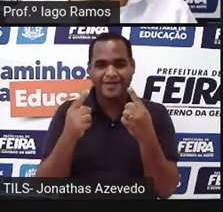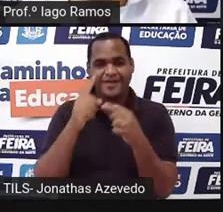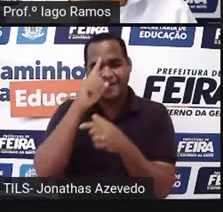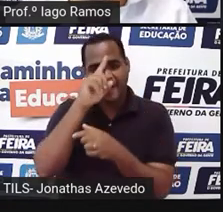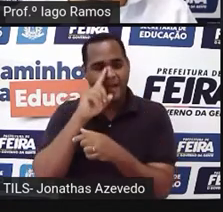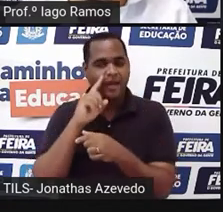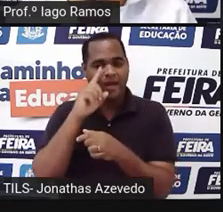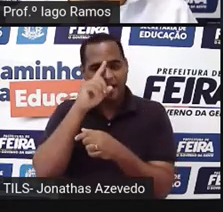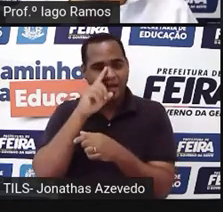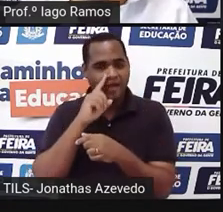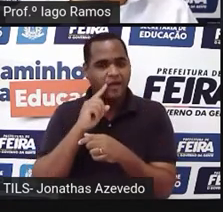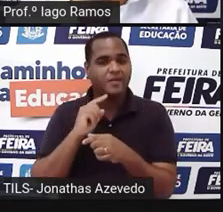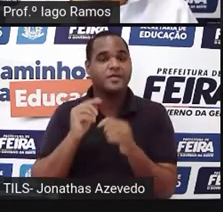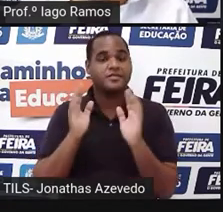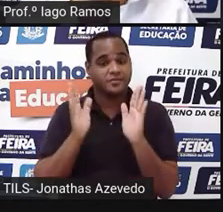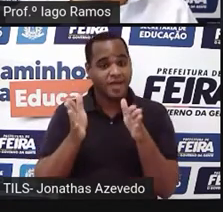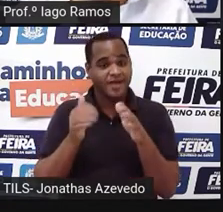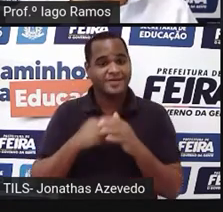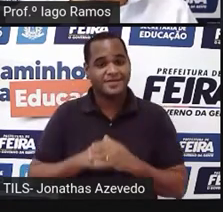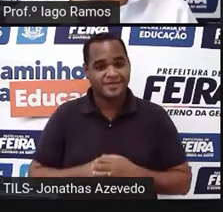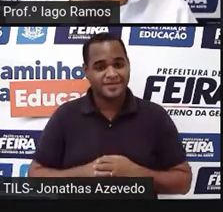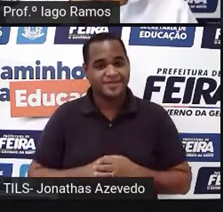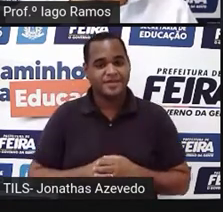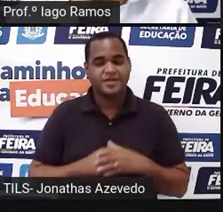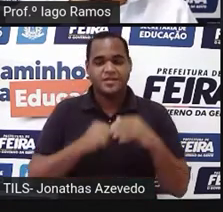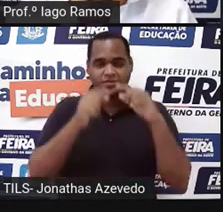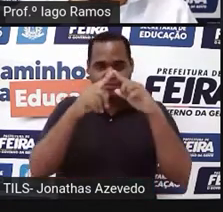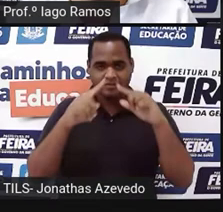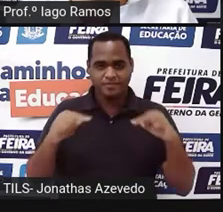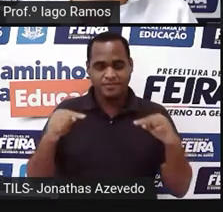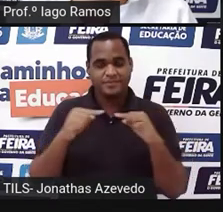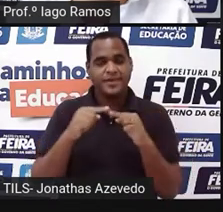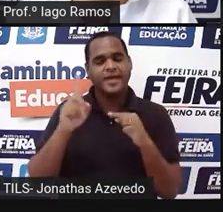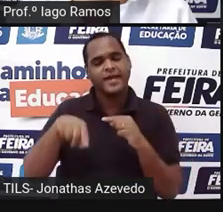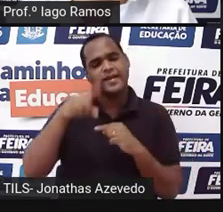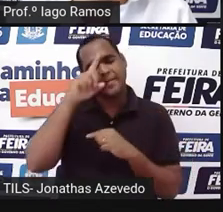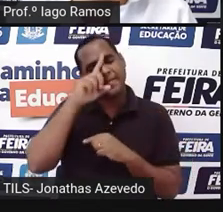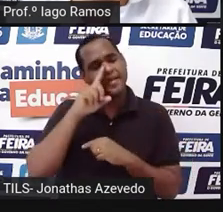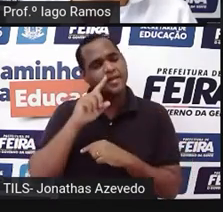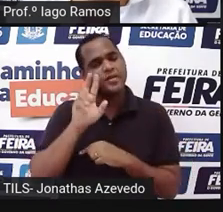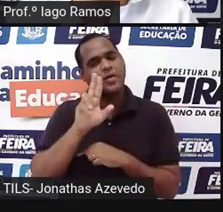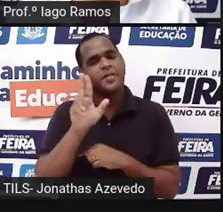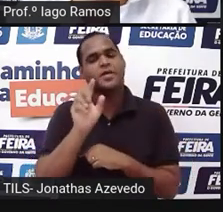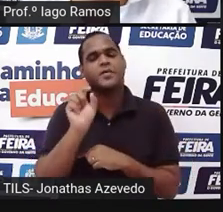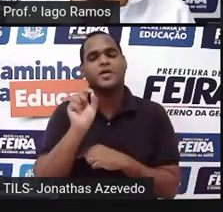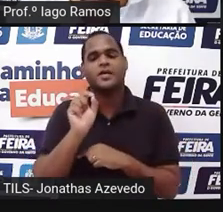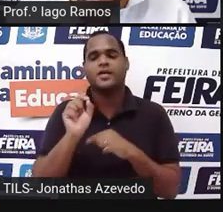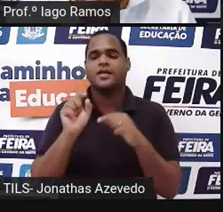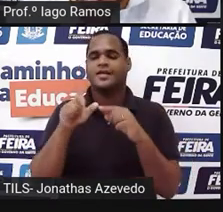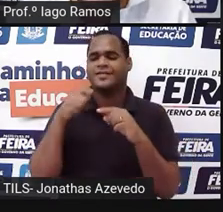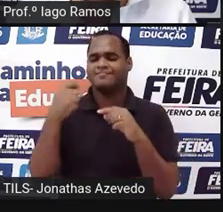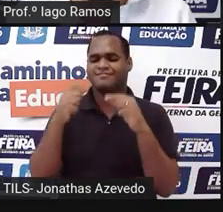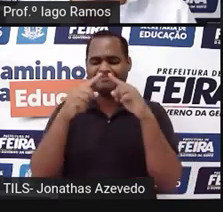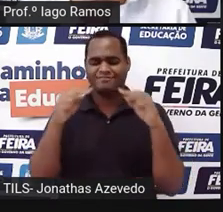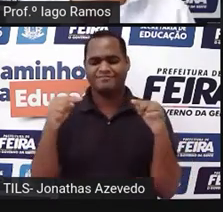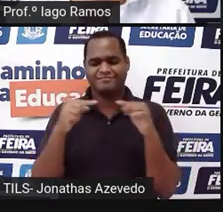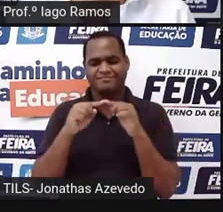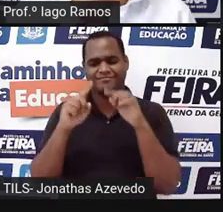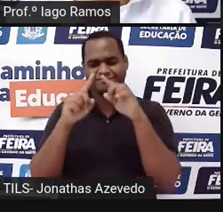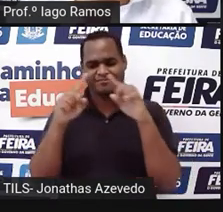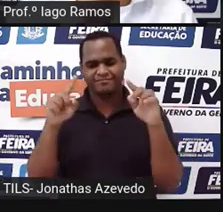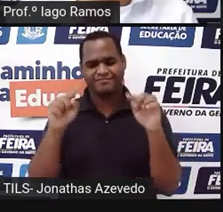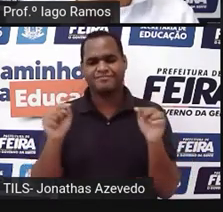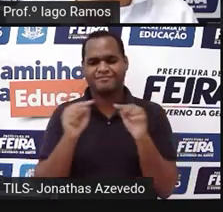amarelo. E a gente viu que esse triângulo em amarelo, ele é chamado de triângulo retângulo. Por que